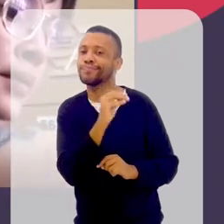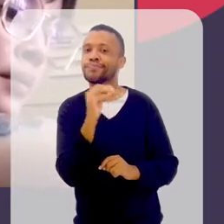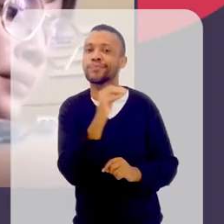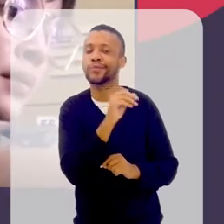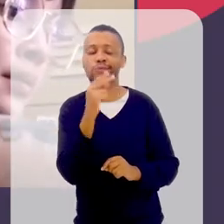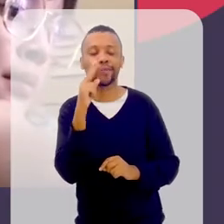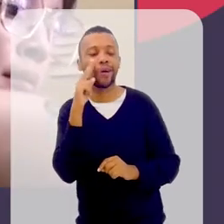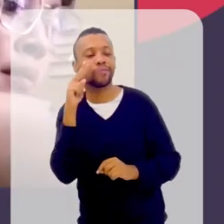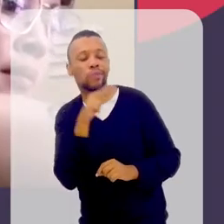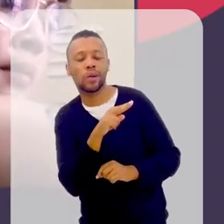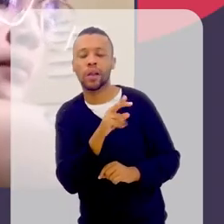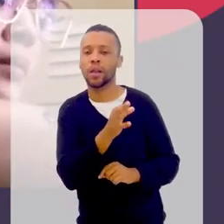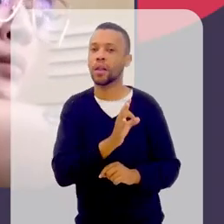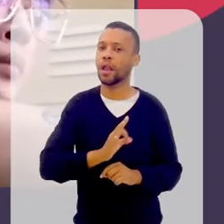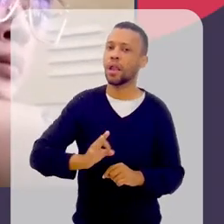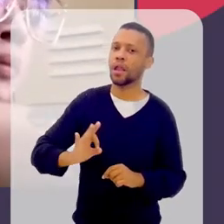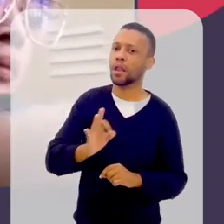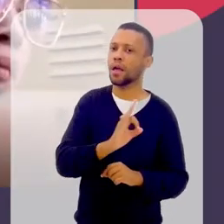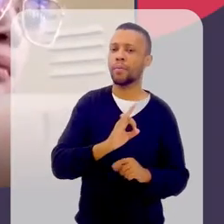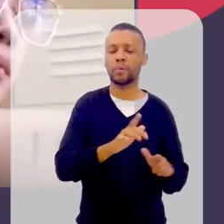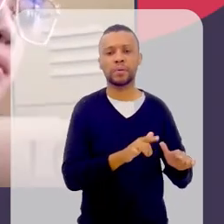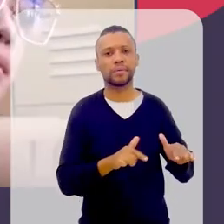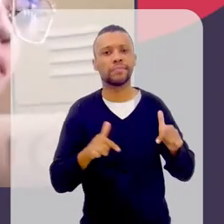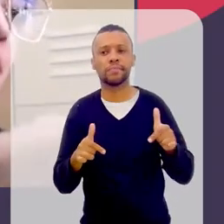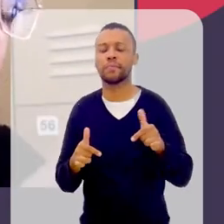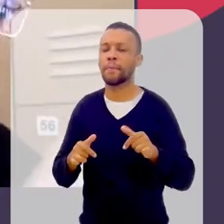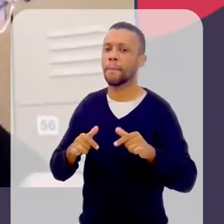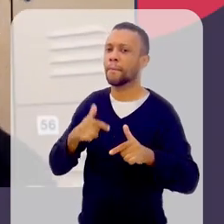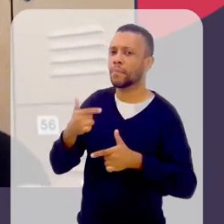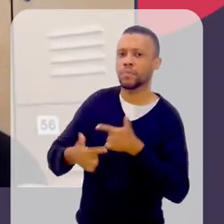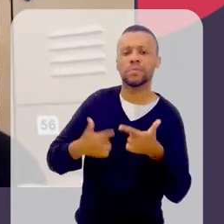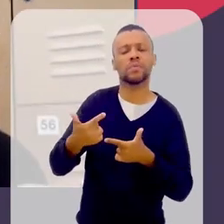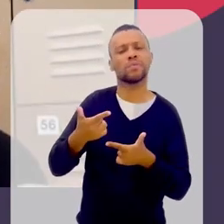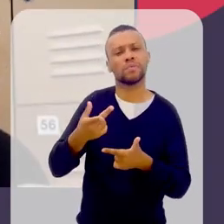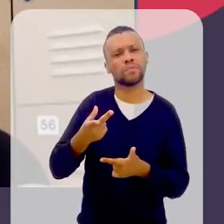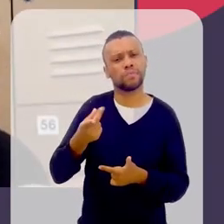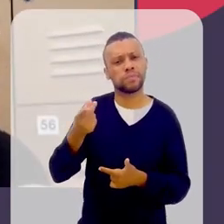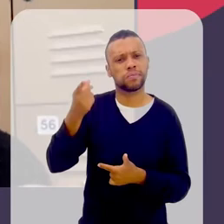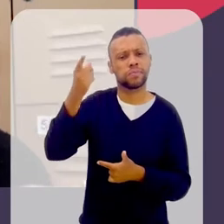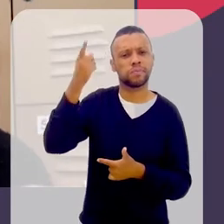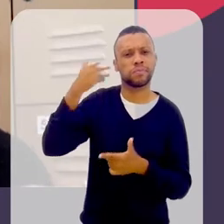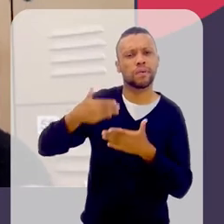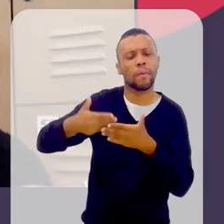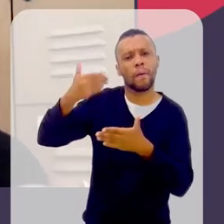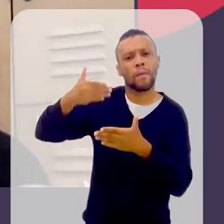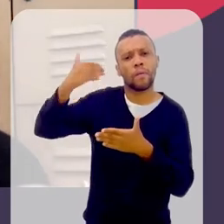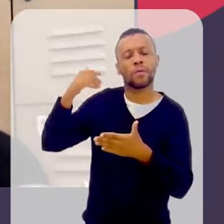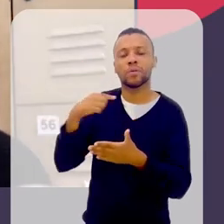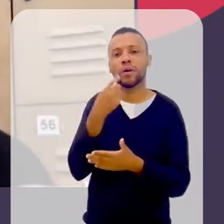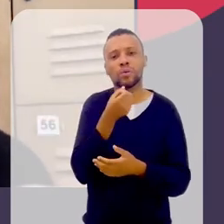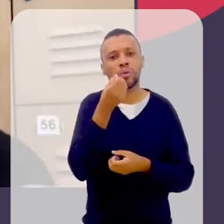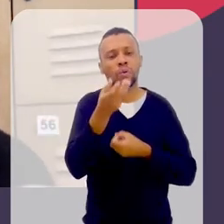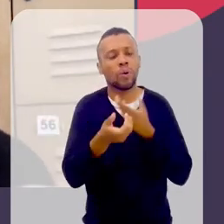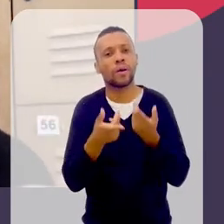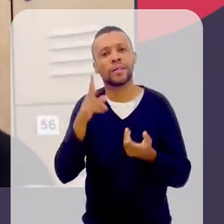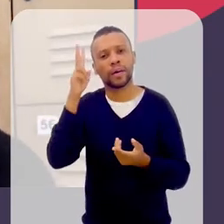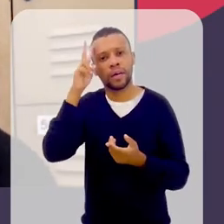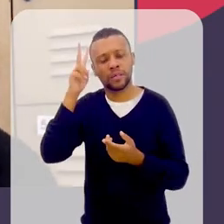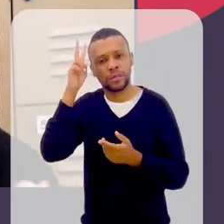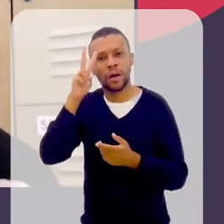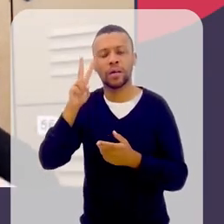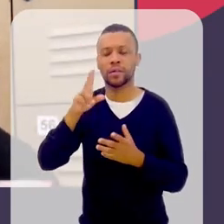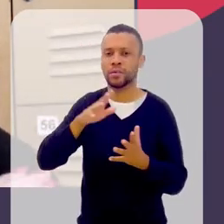reconhecidas por esse fazer, né? Então, desde a antiguidade, se a gente conta a história do mundo ocidental,